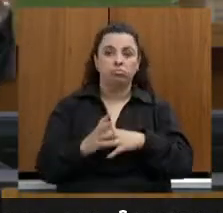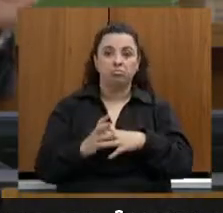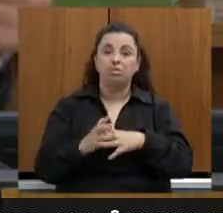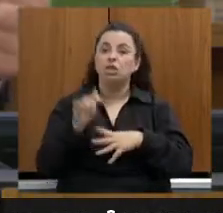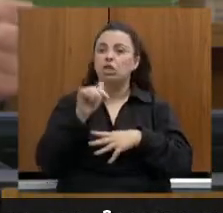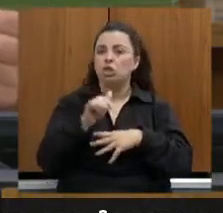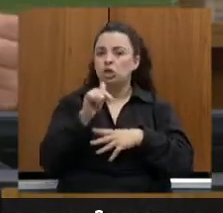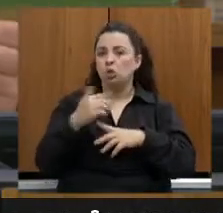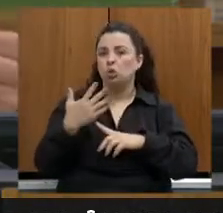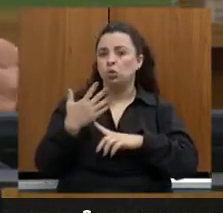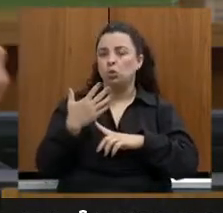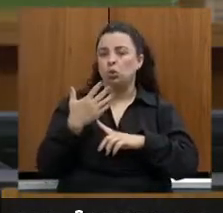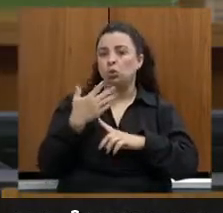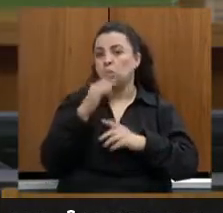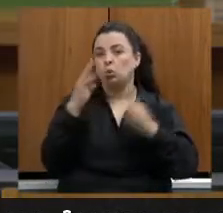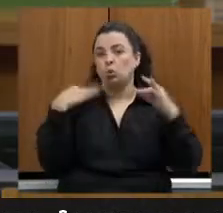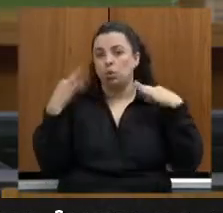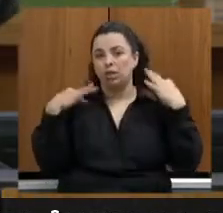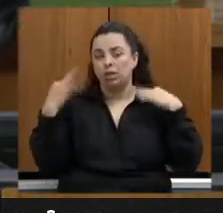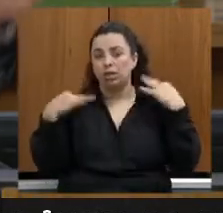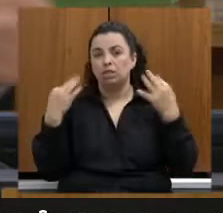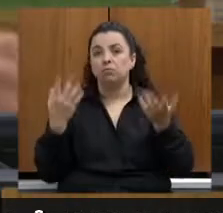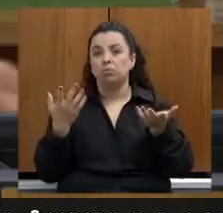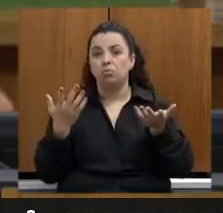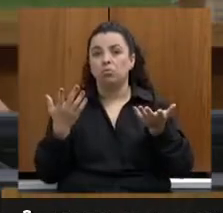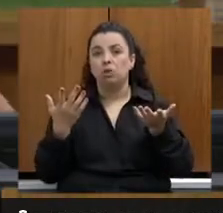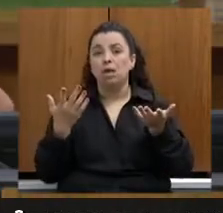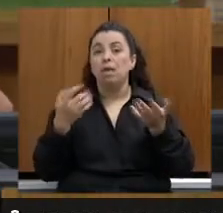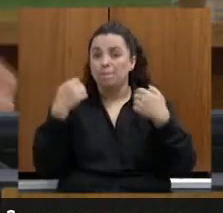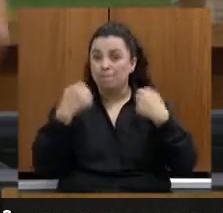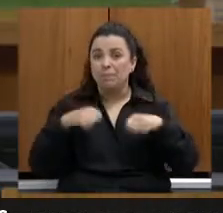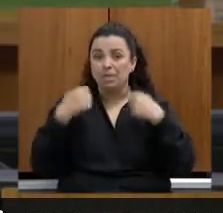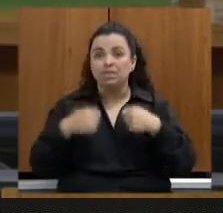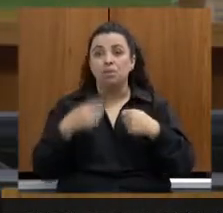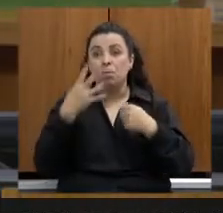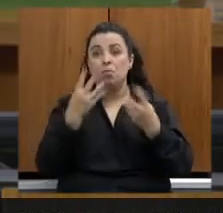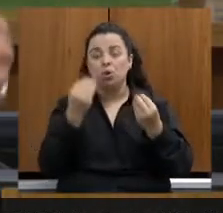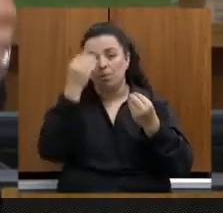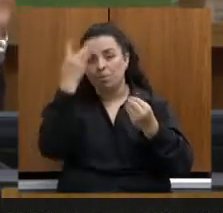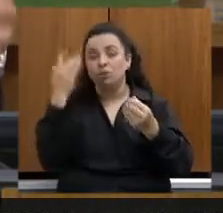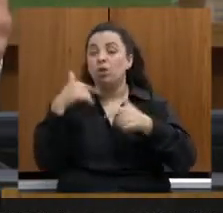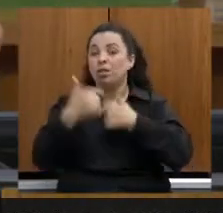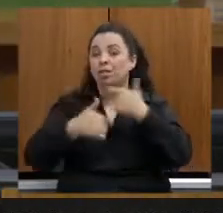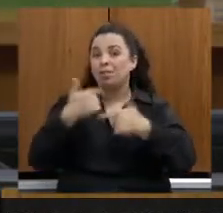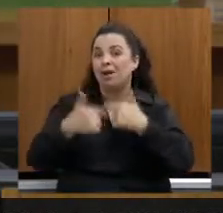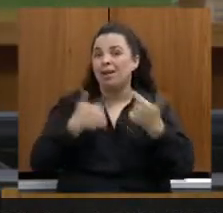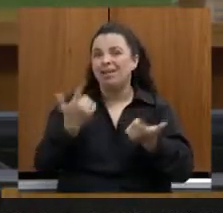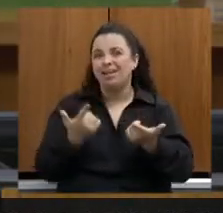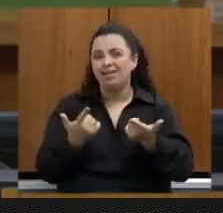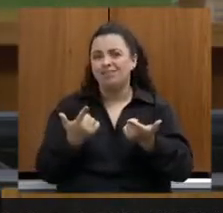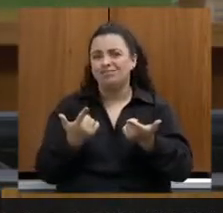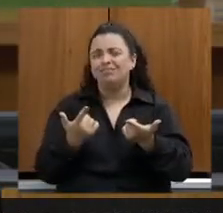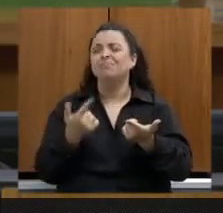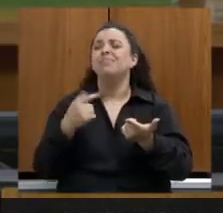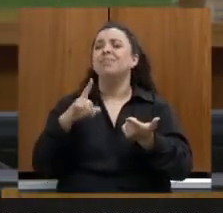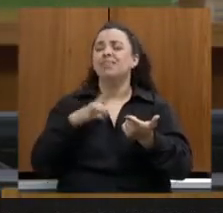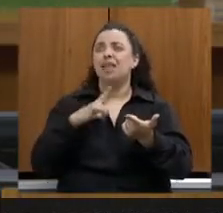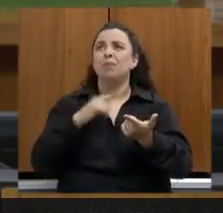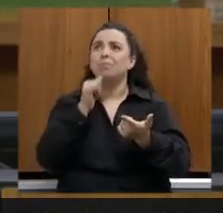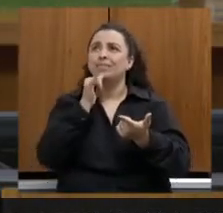é quase que a economia criativa inteira trabalhando, e também a prestação do serviço. Você tem o